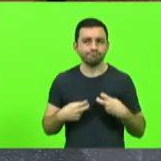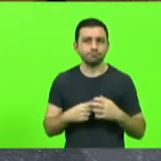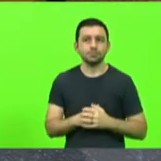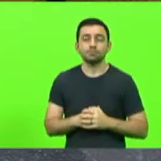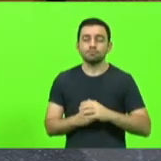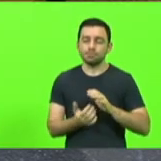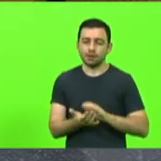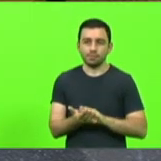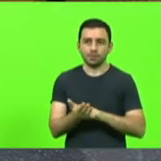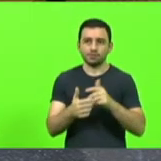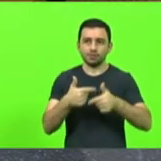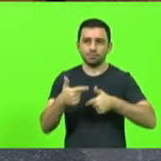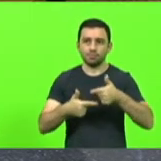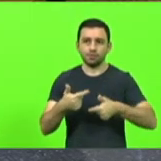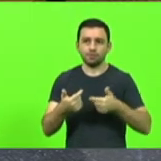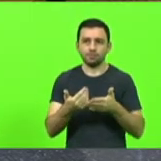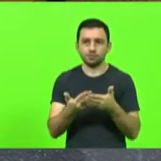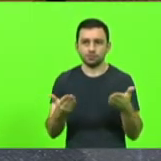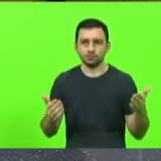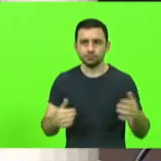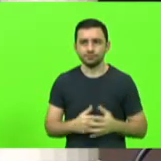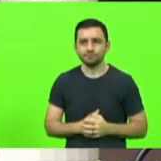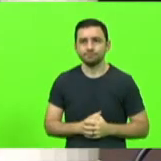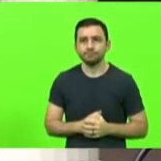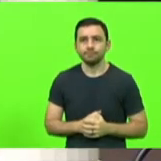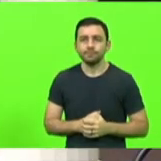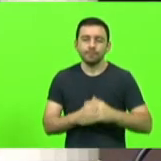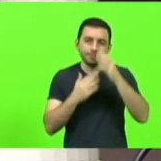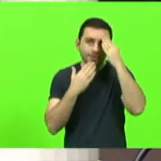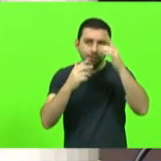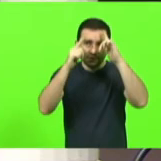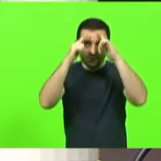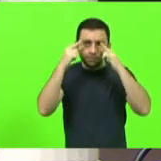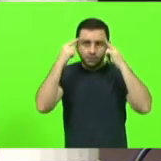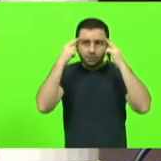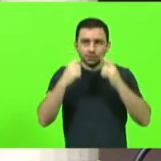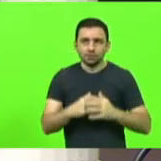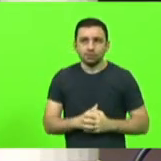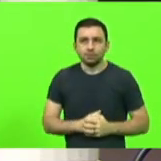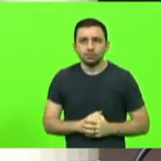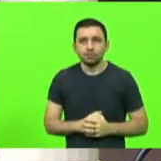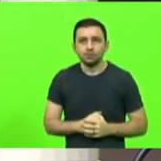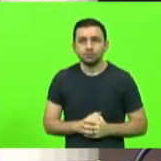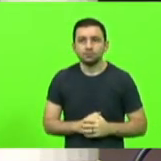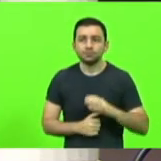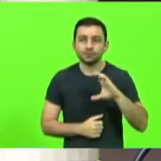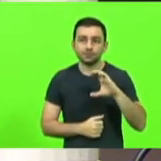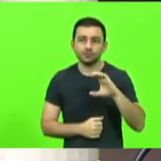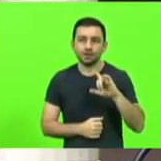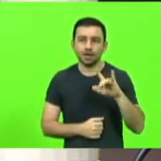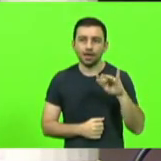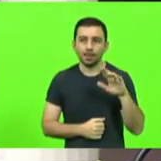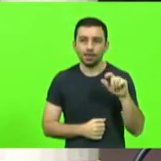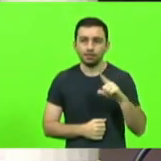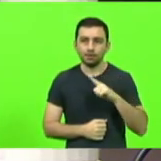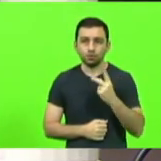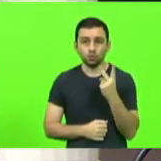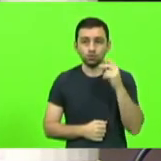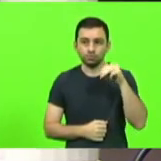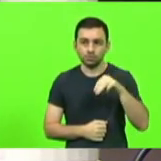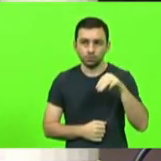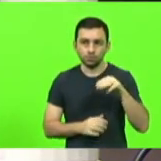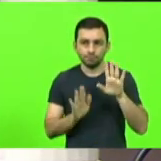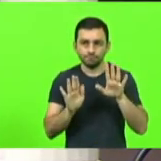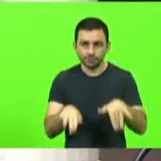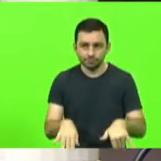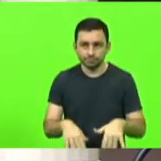muito obrigado deputado Neudis Areta a senhora Célia tem mais dois minutos para suas considerações